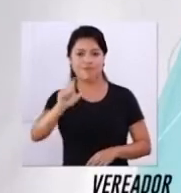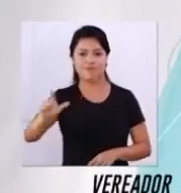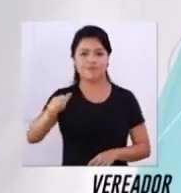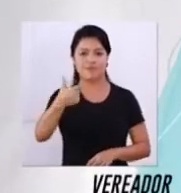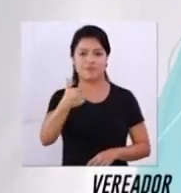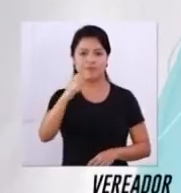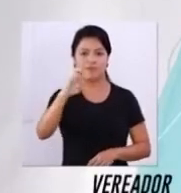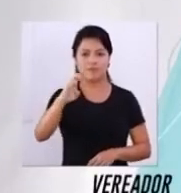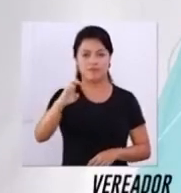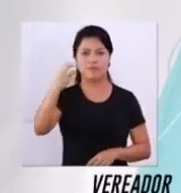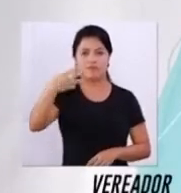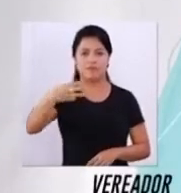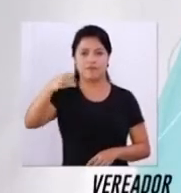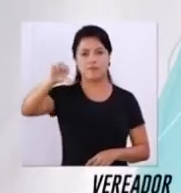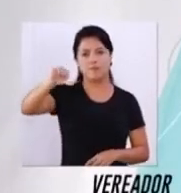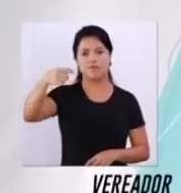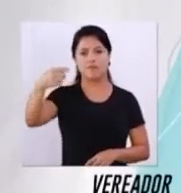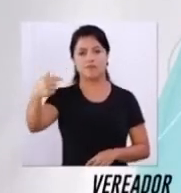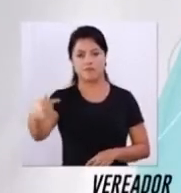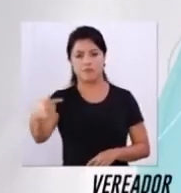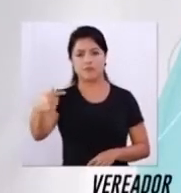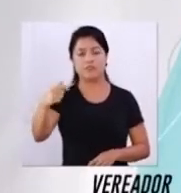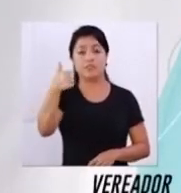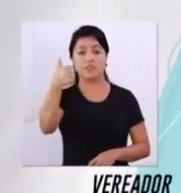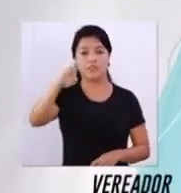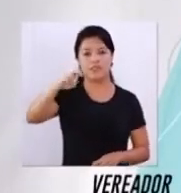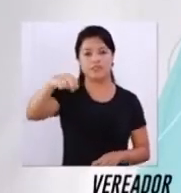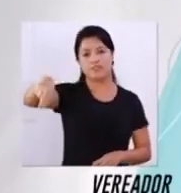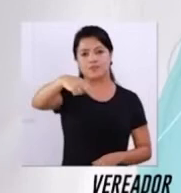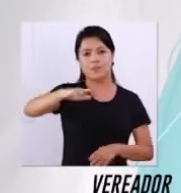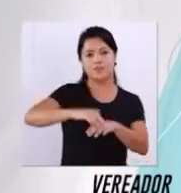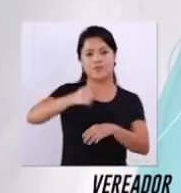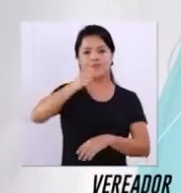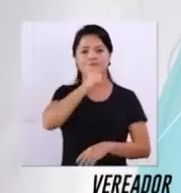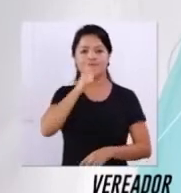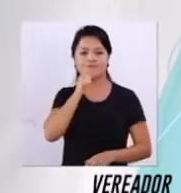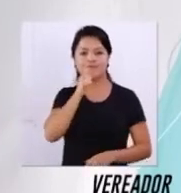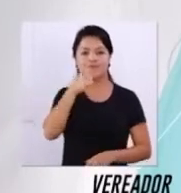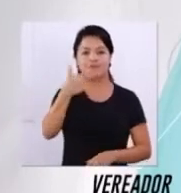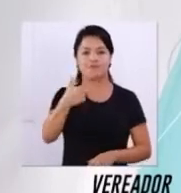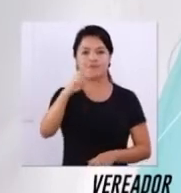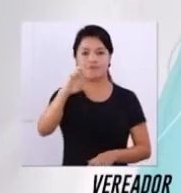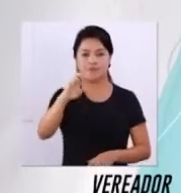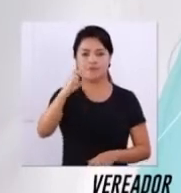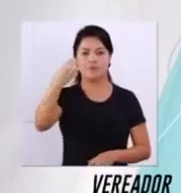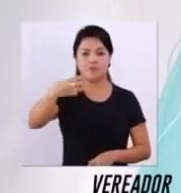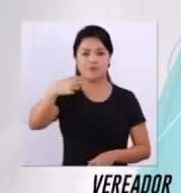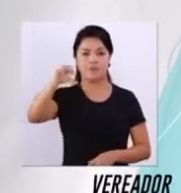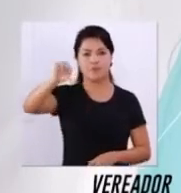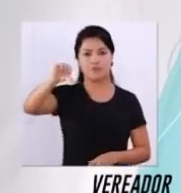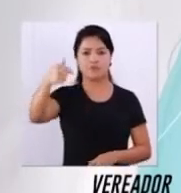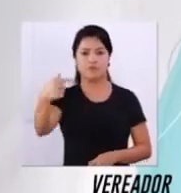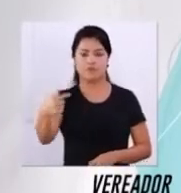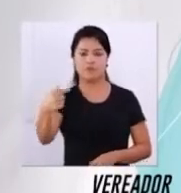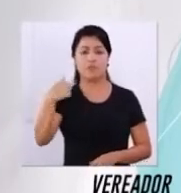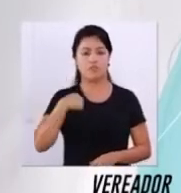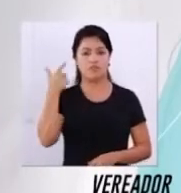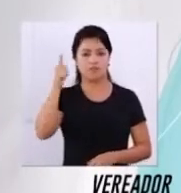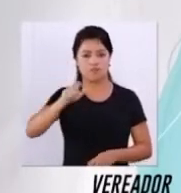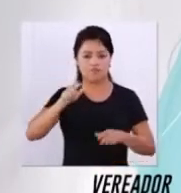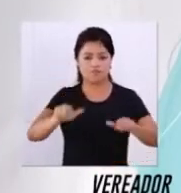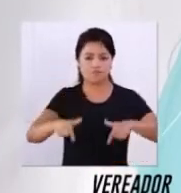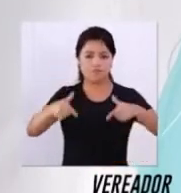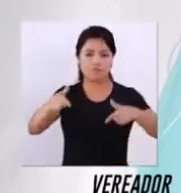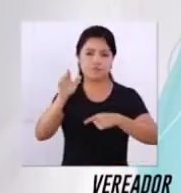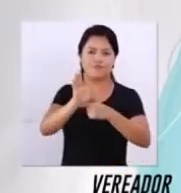Atual, 25-397. Dia 15 de novembro, para Macapá melhorar, vote 25-397. Serei um vereador